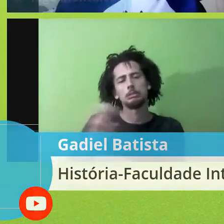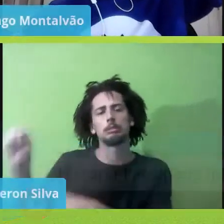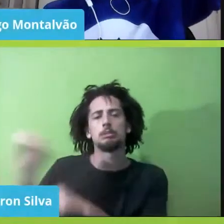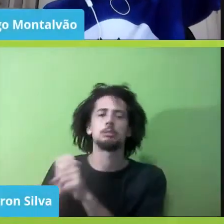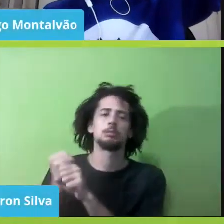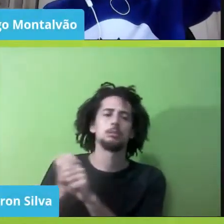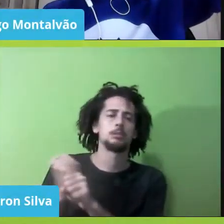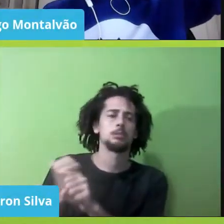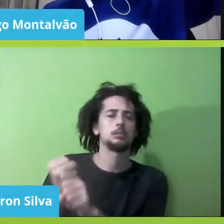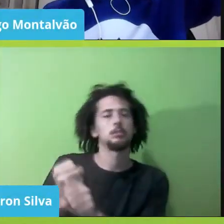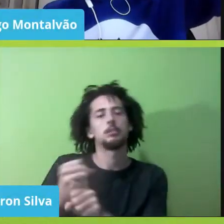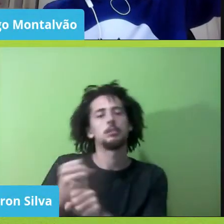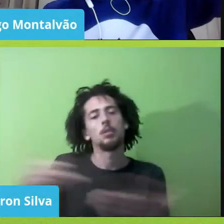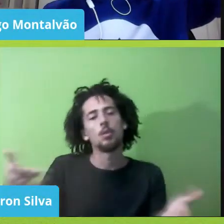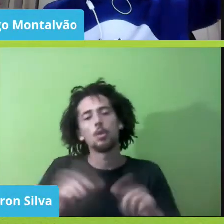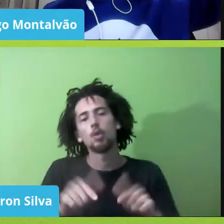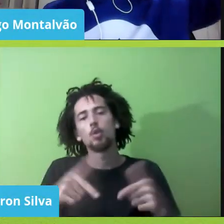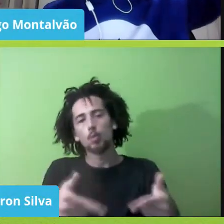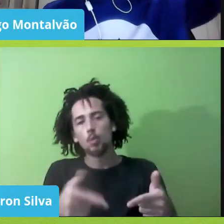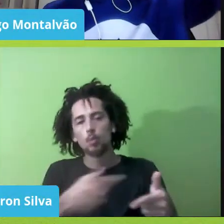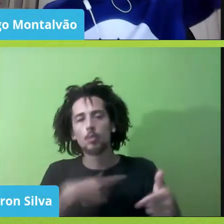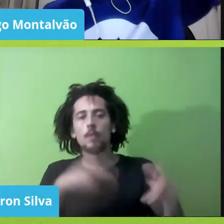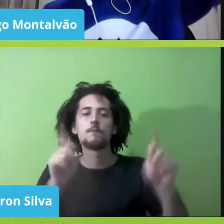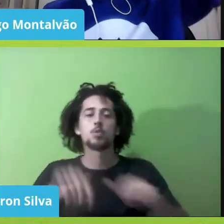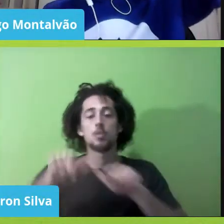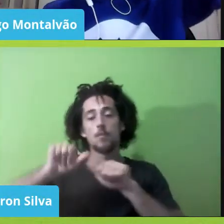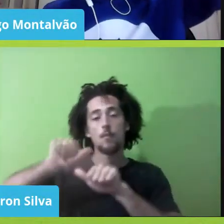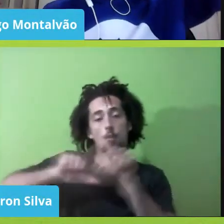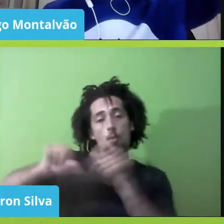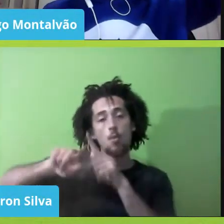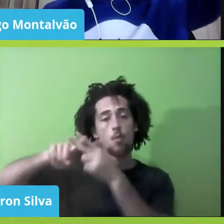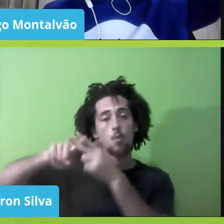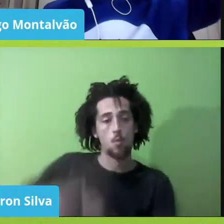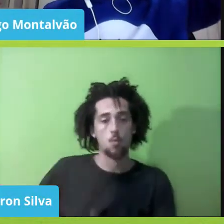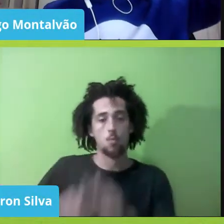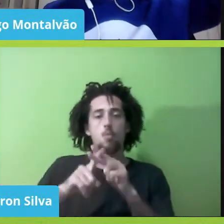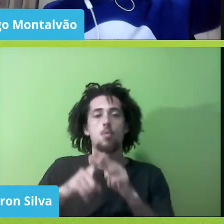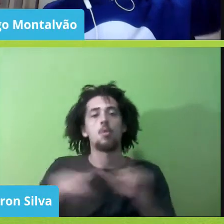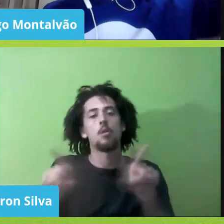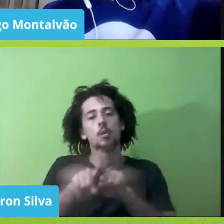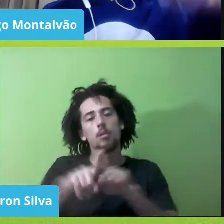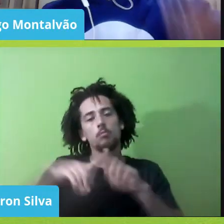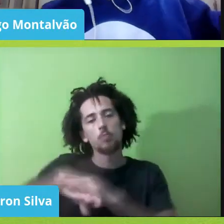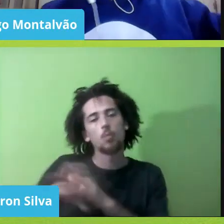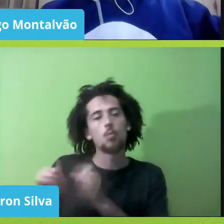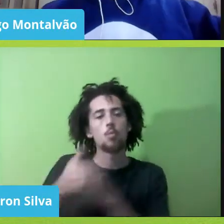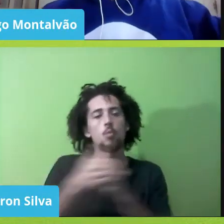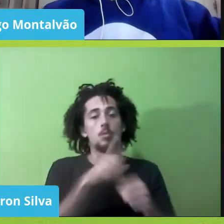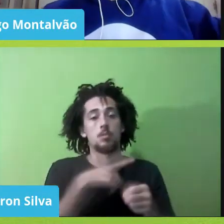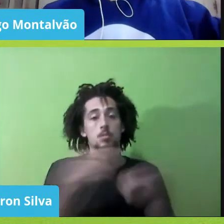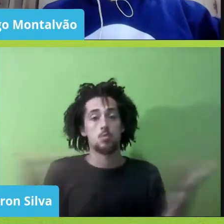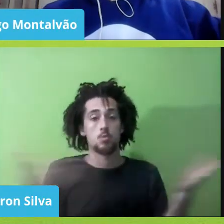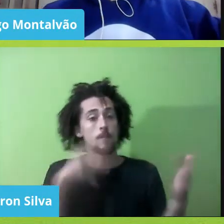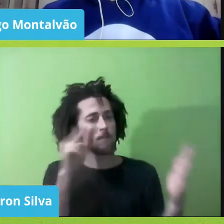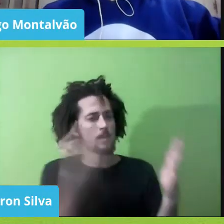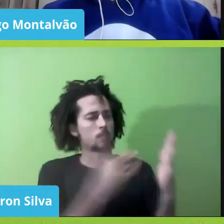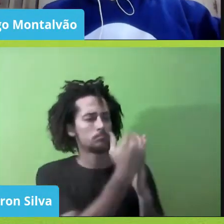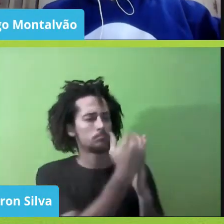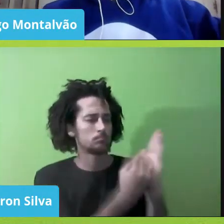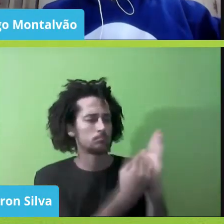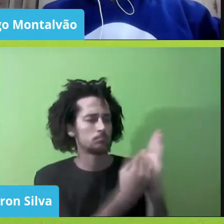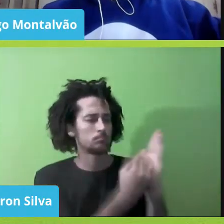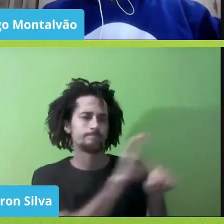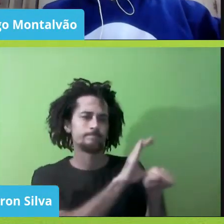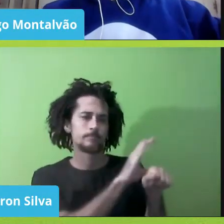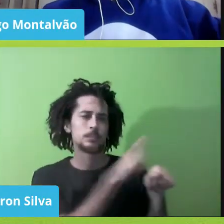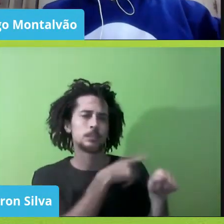consertadas nos subterrâneos, né, então, em tudo que você olhar nessa constituição, tem uma racionalidade, tem uma lógica,